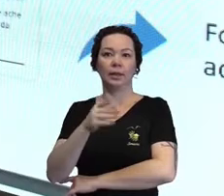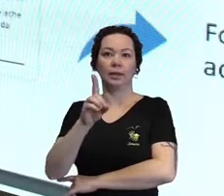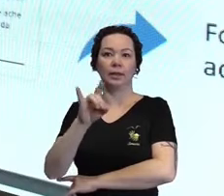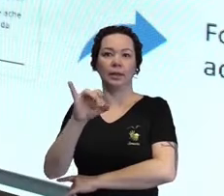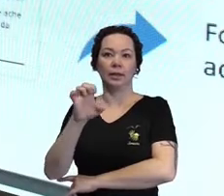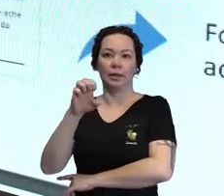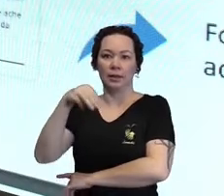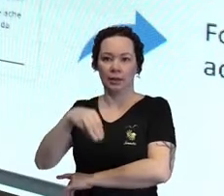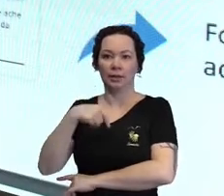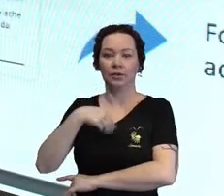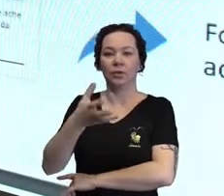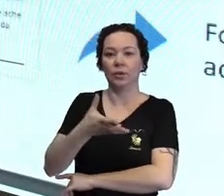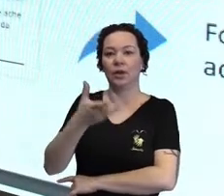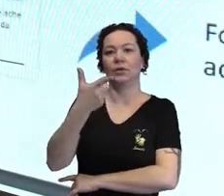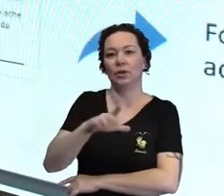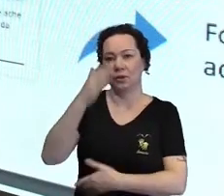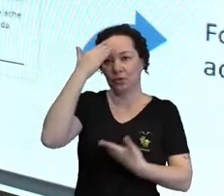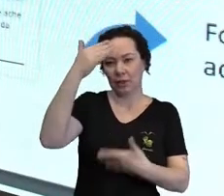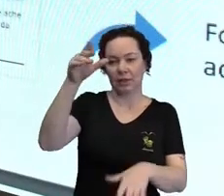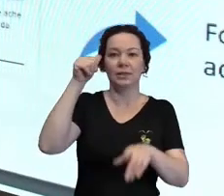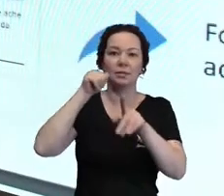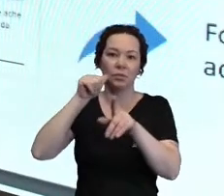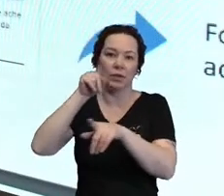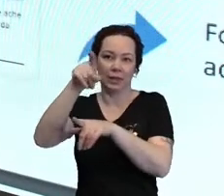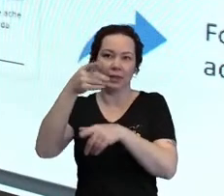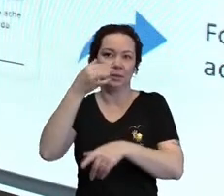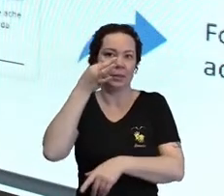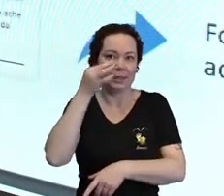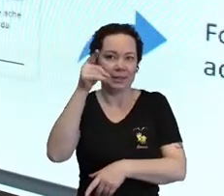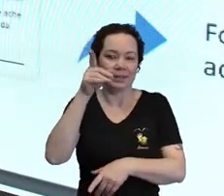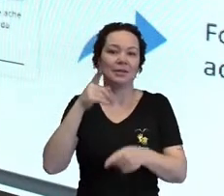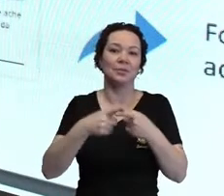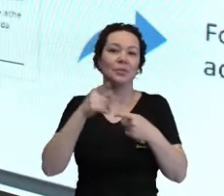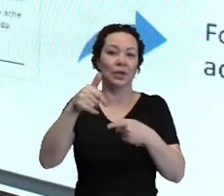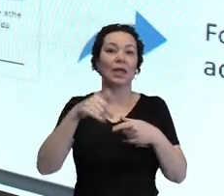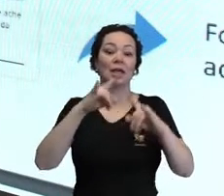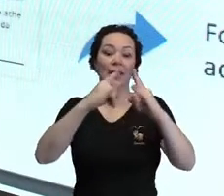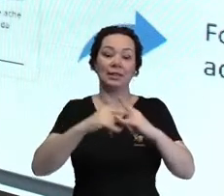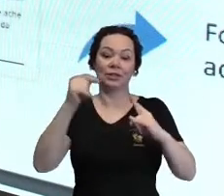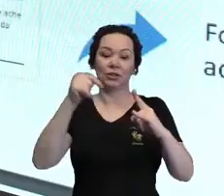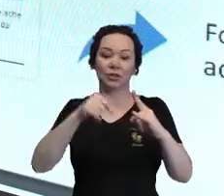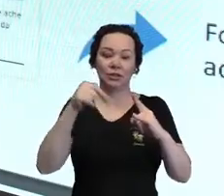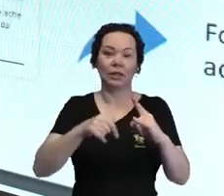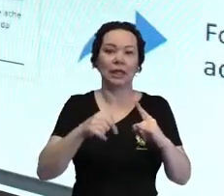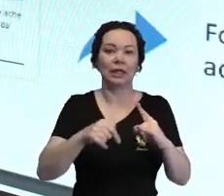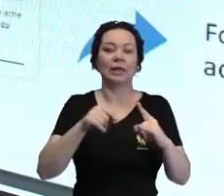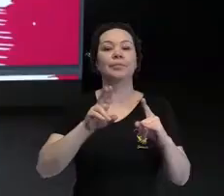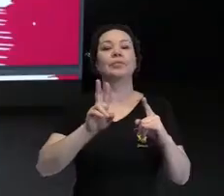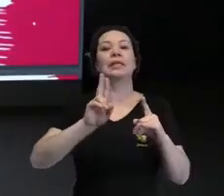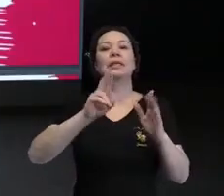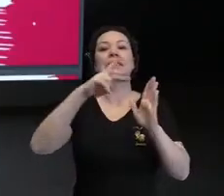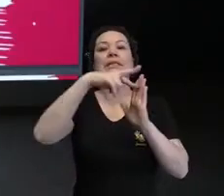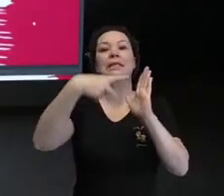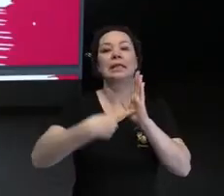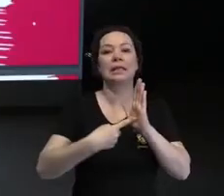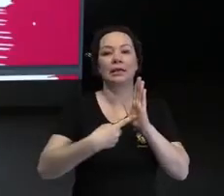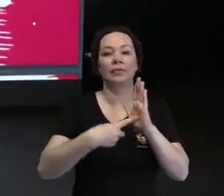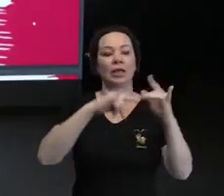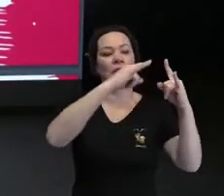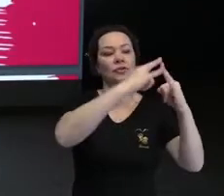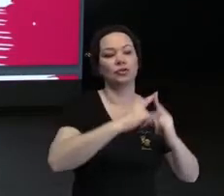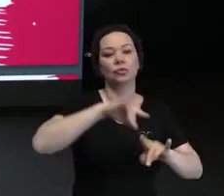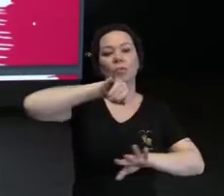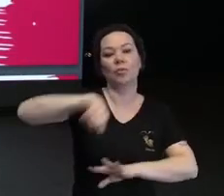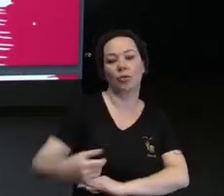Glória que está aqui me assistindo e que está aqui comigo, porque foi no Carpe Diem onde eu nasci